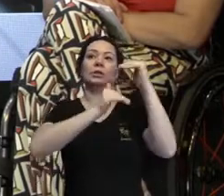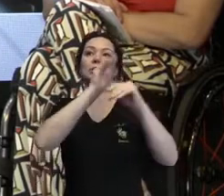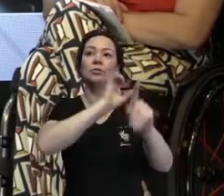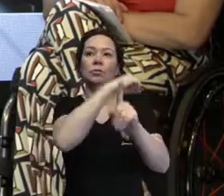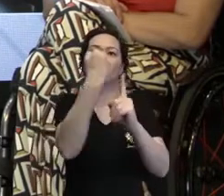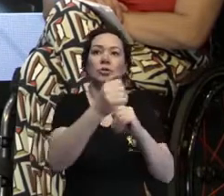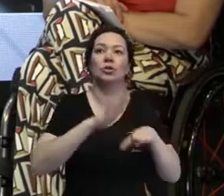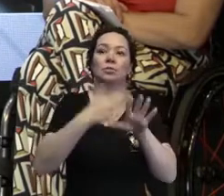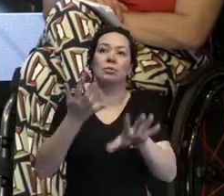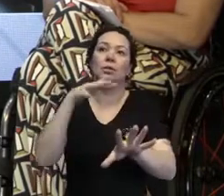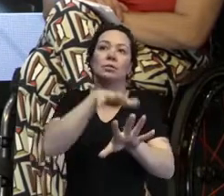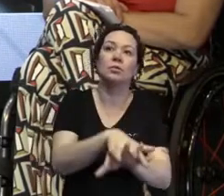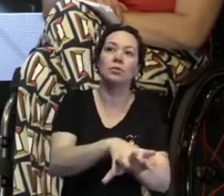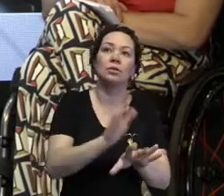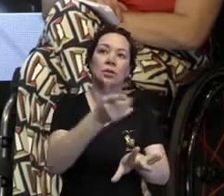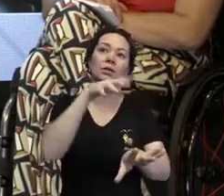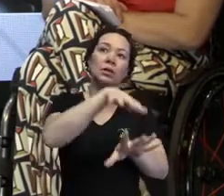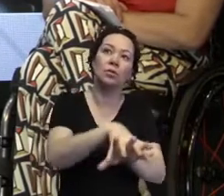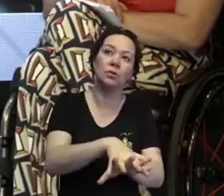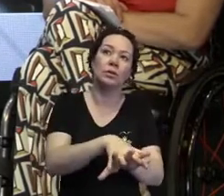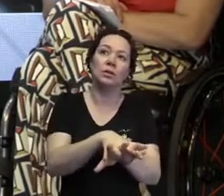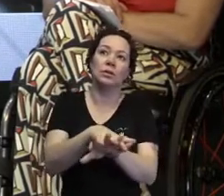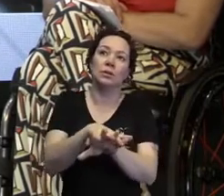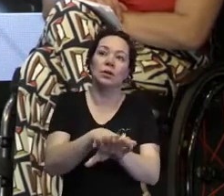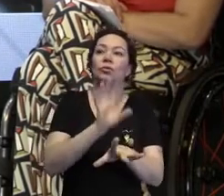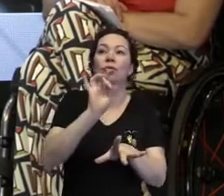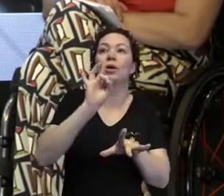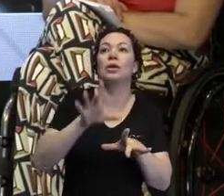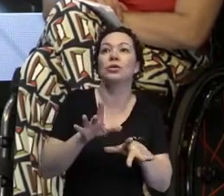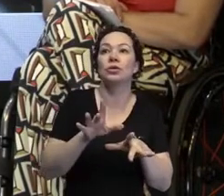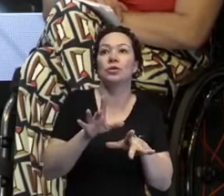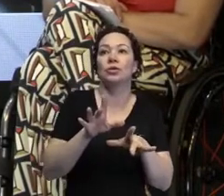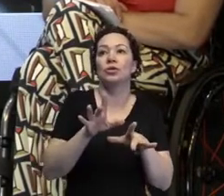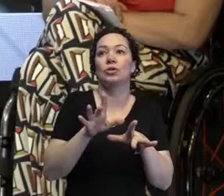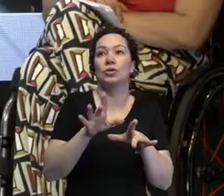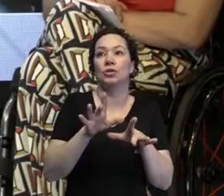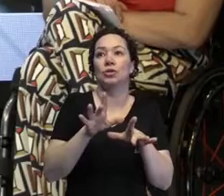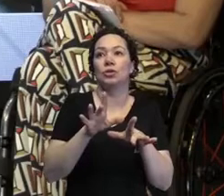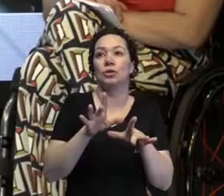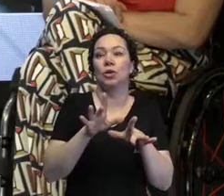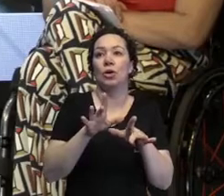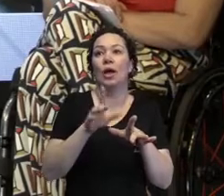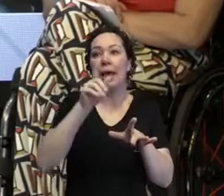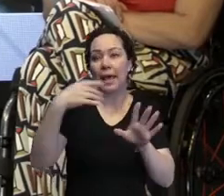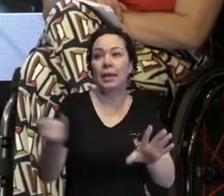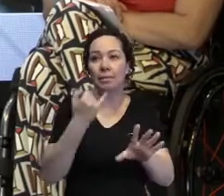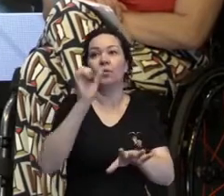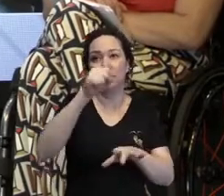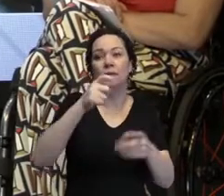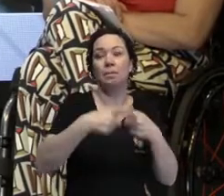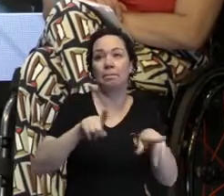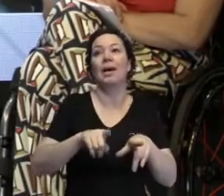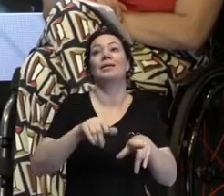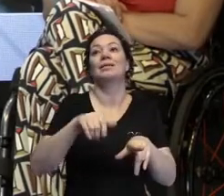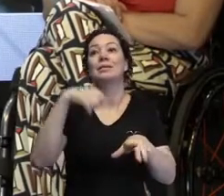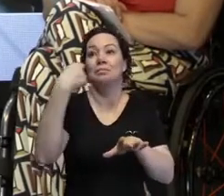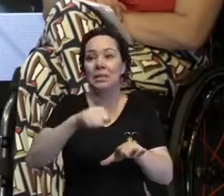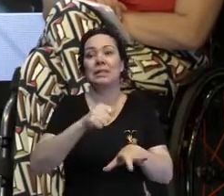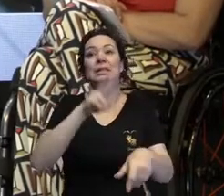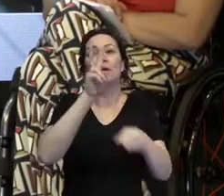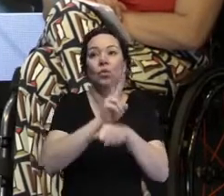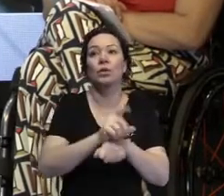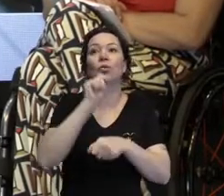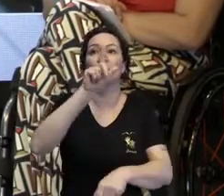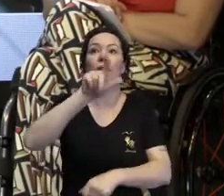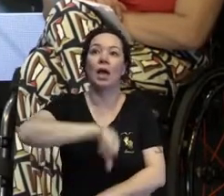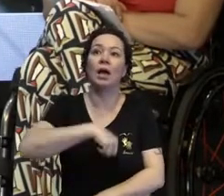E essa inclusão é muito mais do que uma rampa. É muito importante, mas também passa muito pelas atitudes e pela forma como a